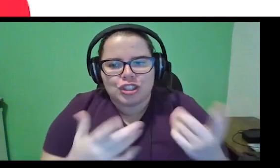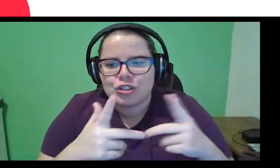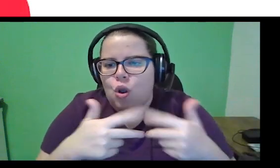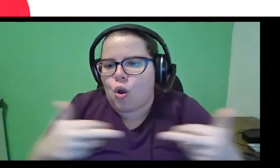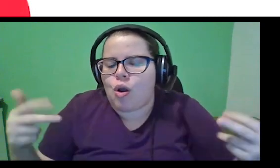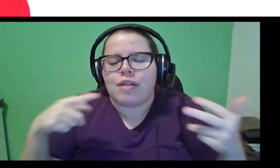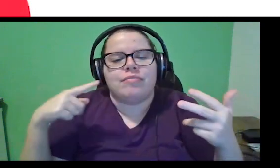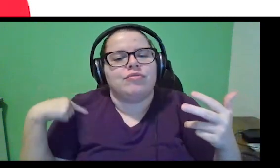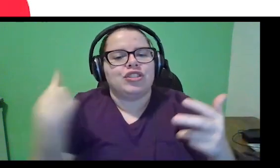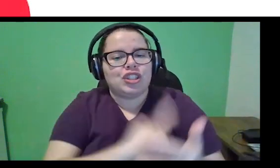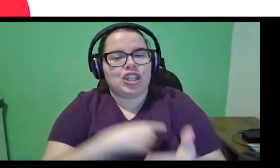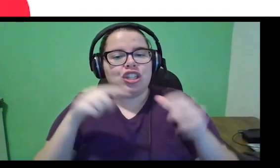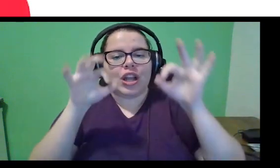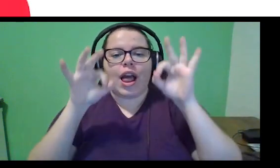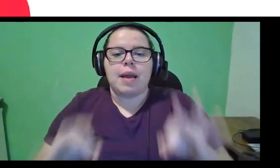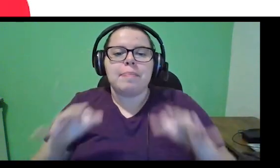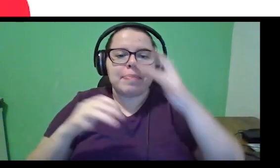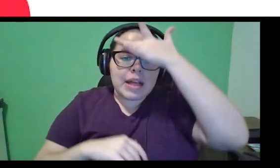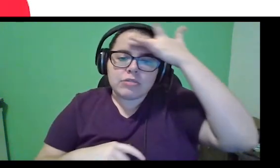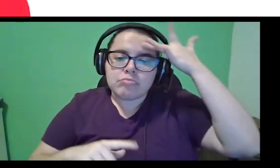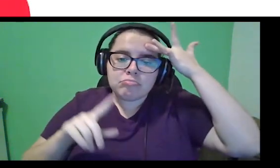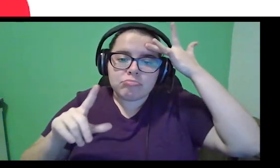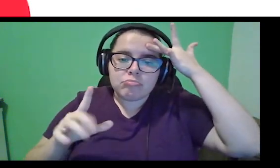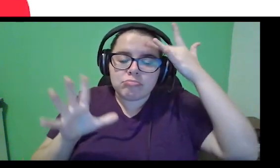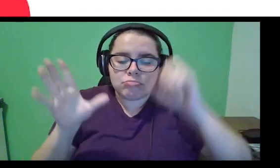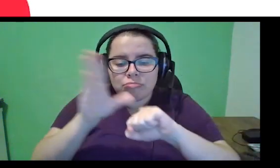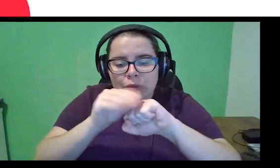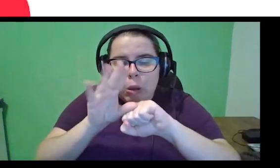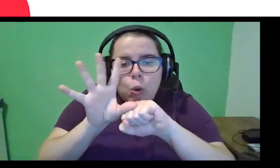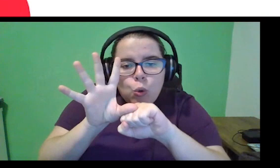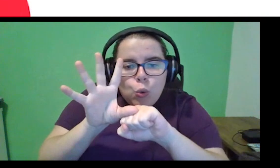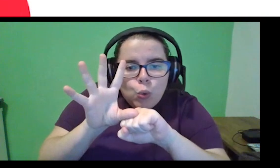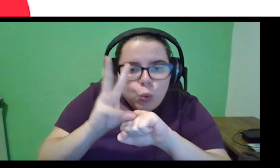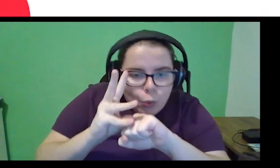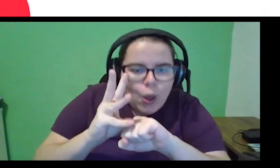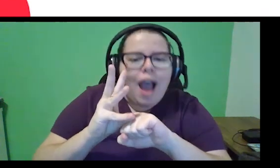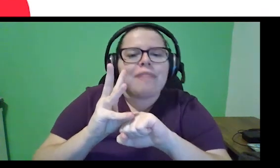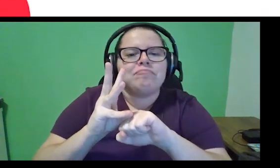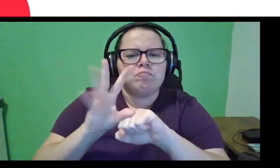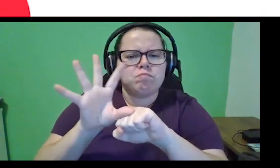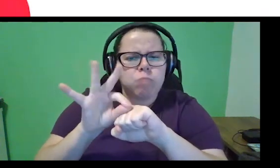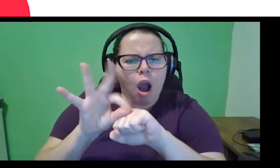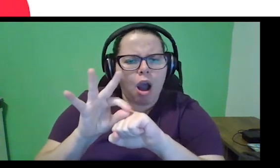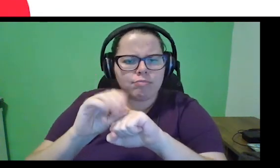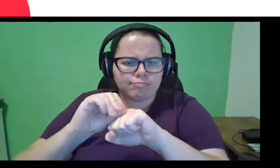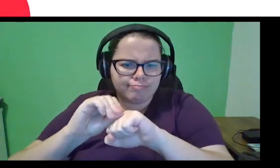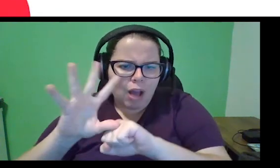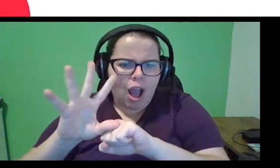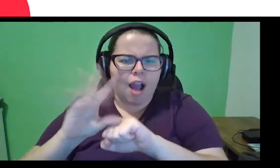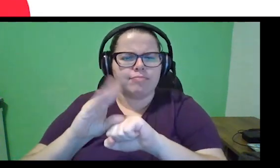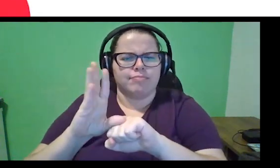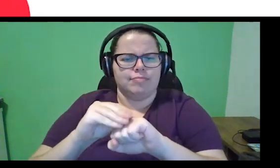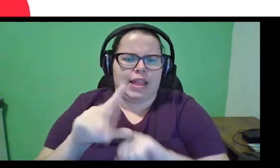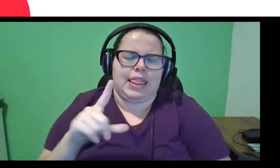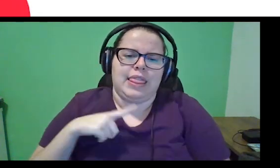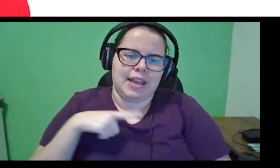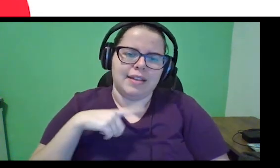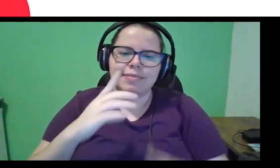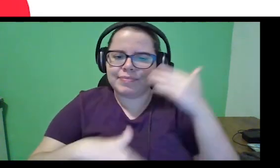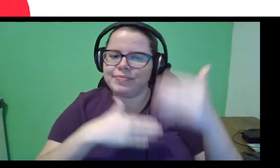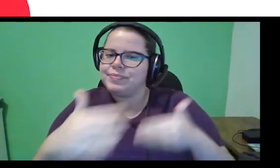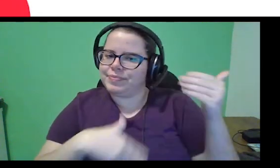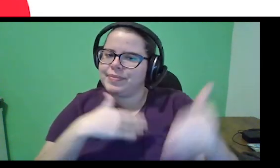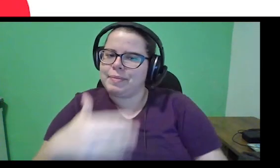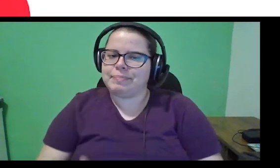vamos garantir com que pessoas que tenham menos conhecimento estejam próximas de pessoas com mais conhecimento, enfim, a gente vai nivelar isso com o tempo.